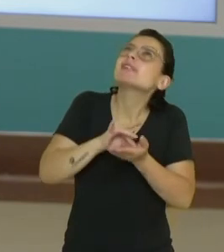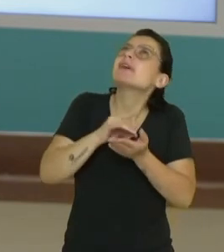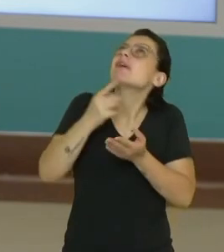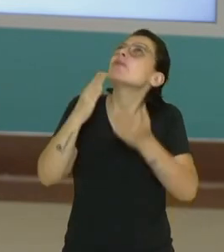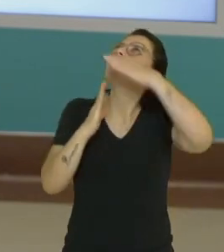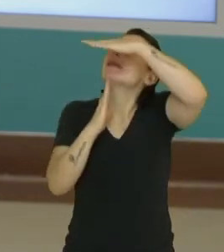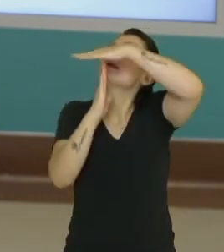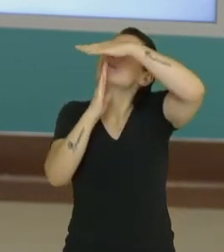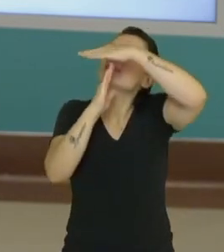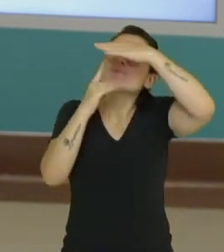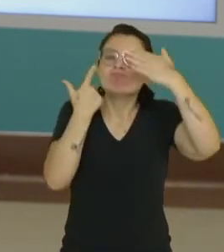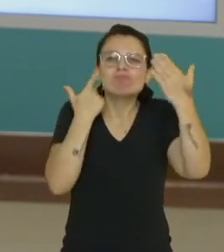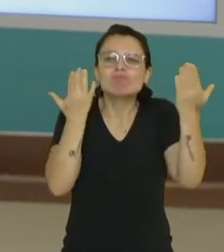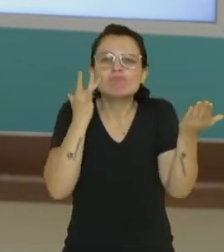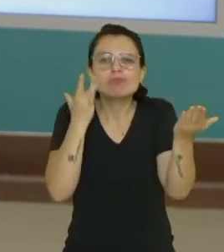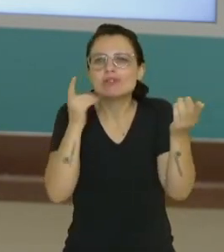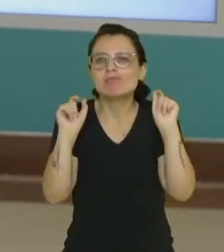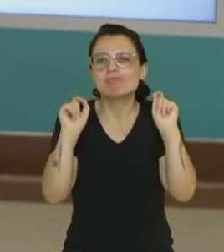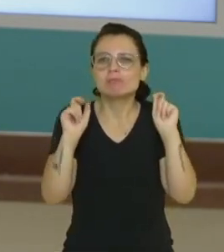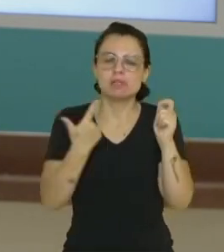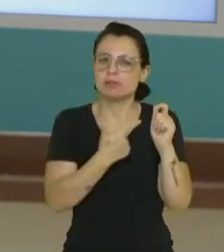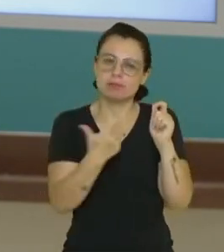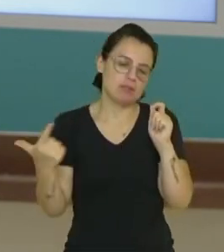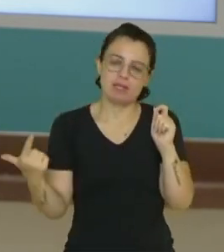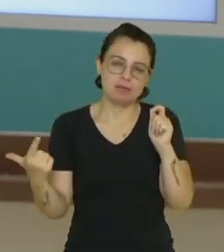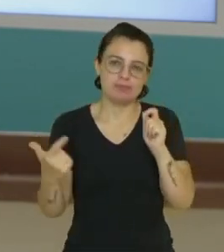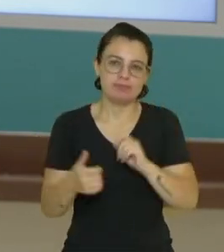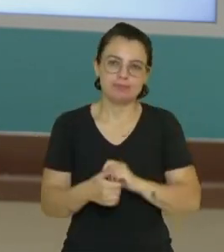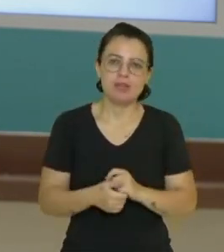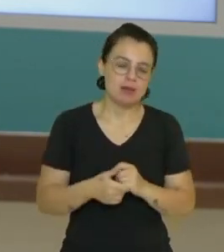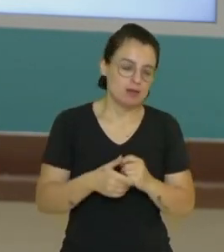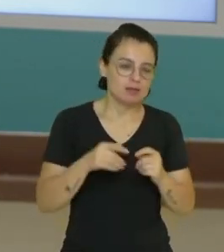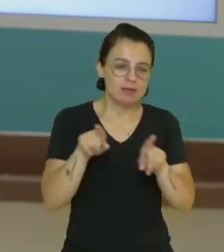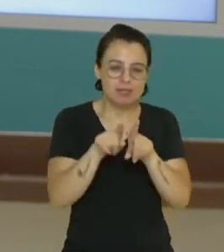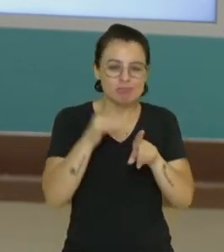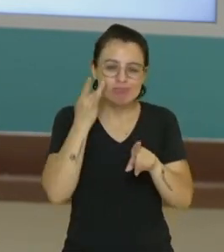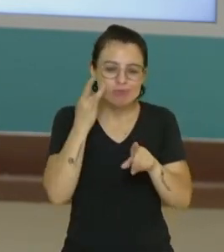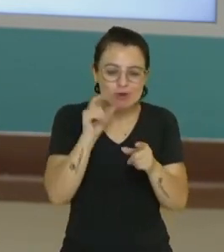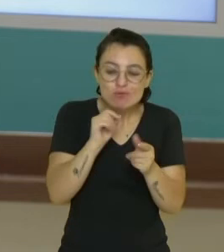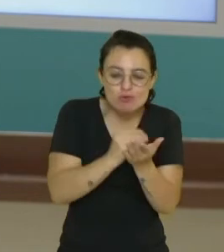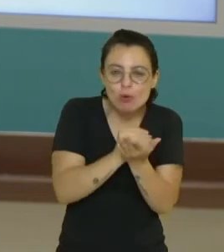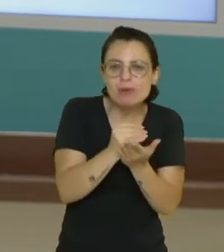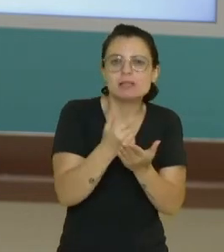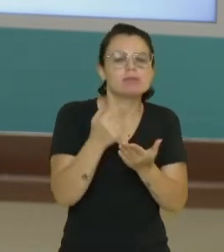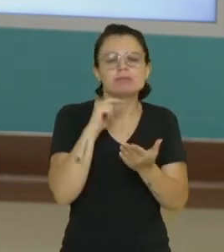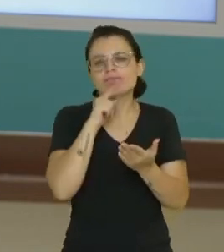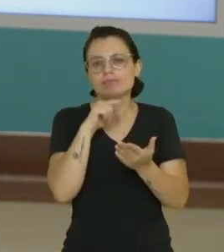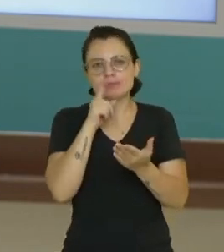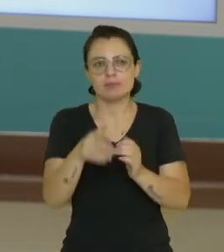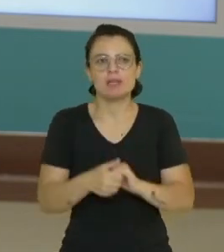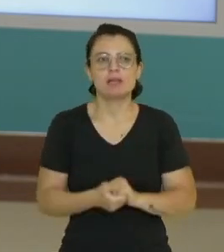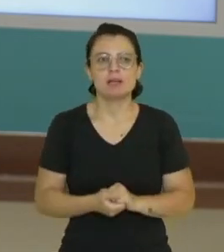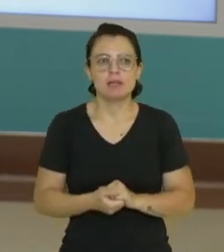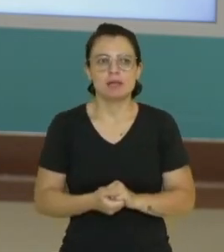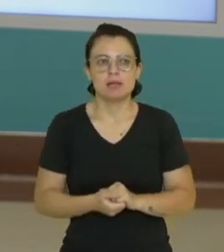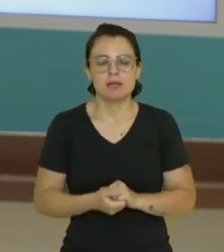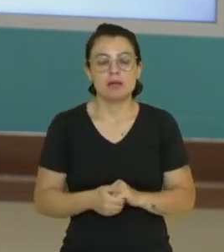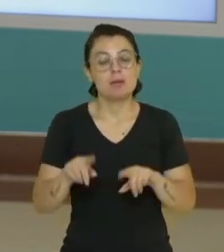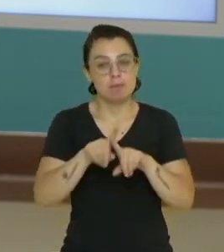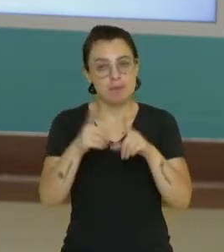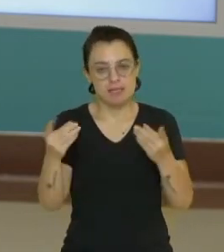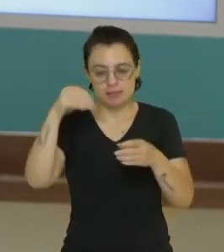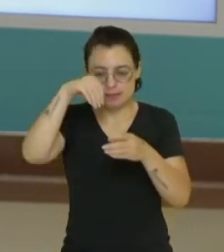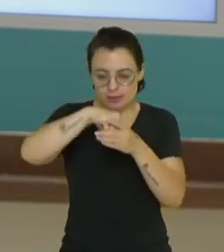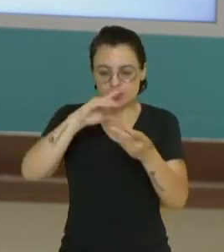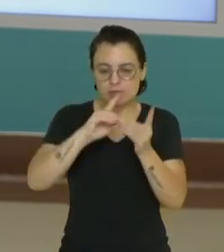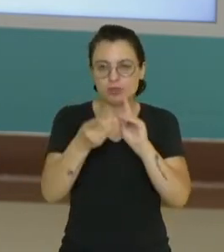tanta precisão assim, onde ela termina e onde ela começa no espaço interplanetário. Didaticamente, nós separamos a